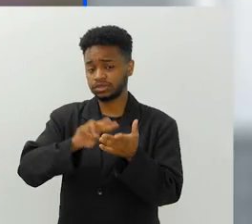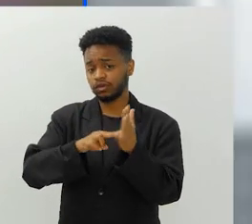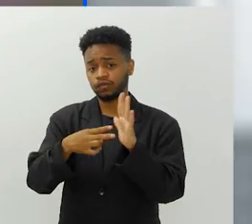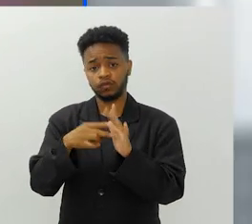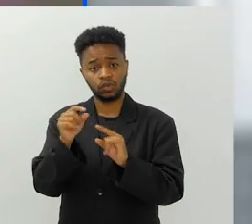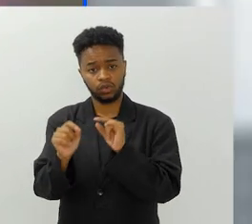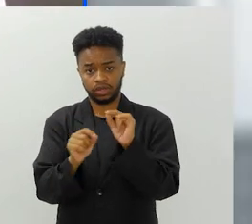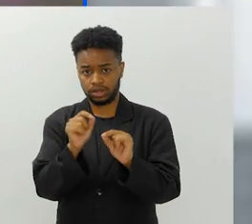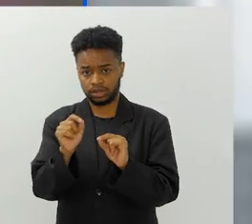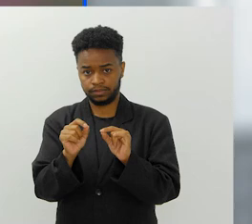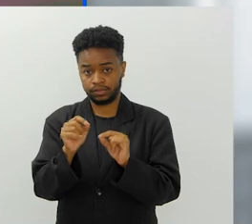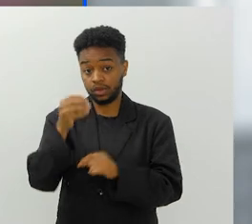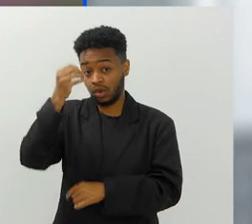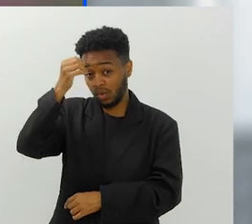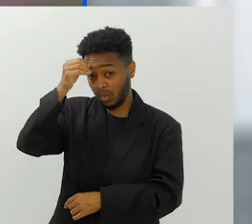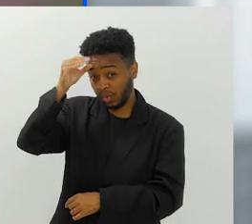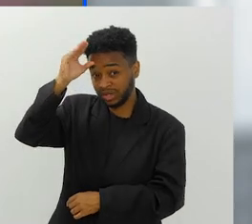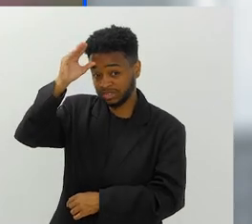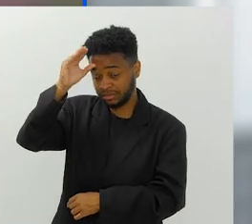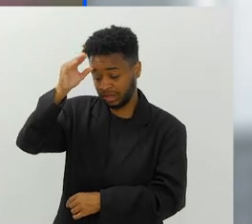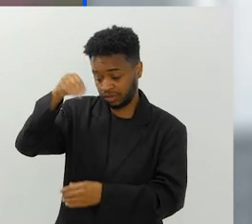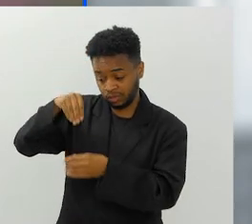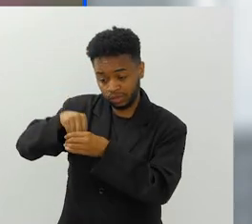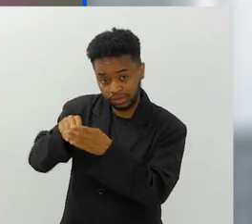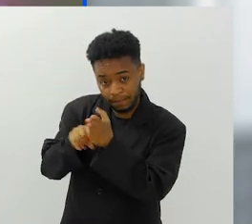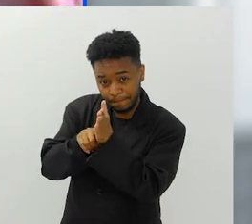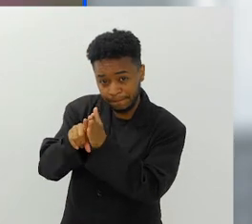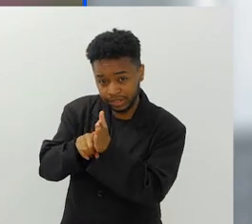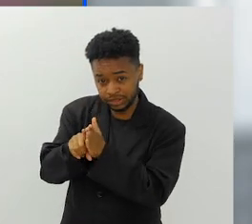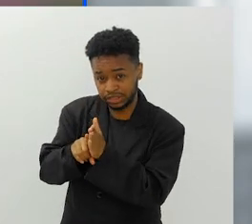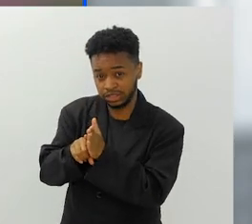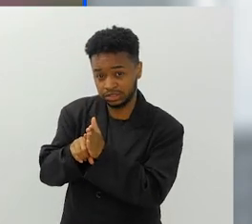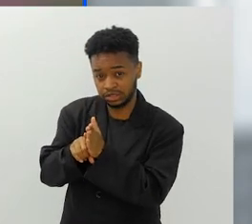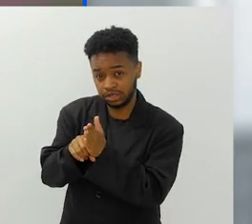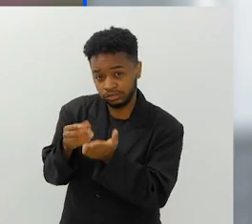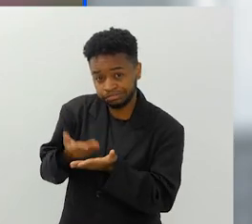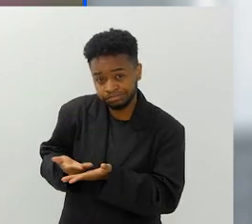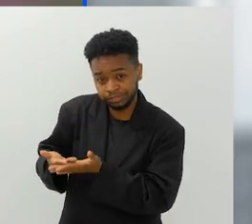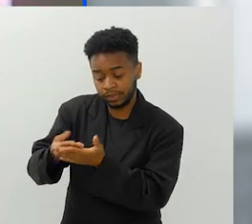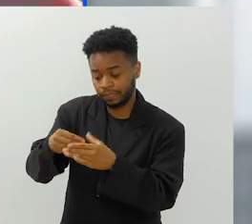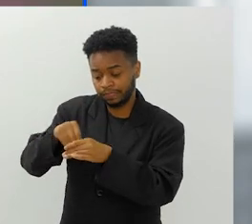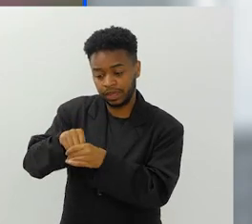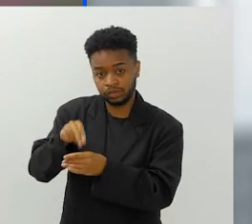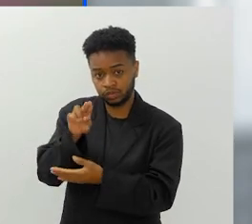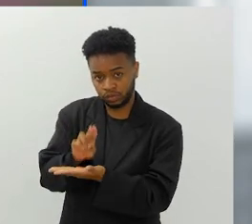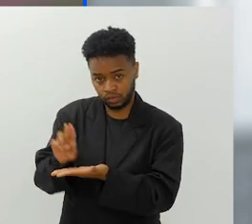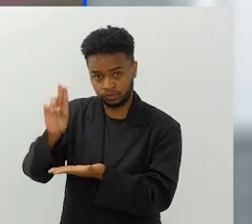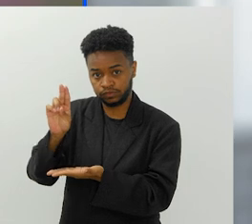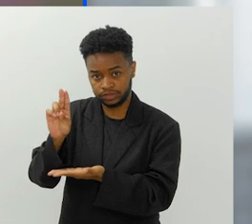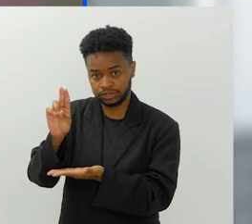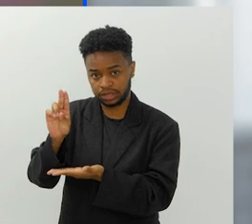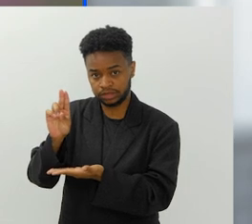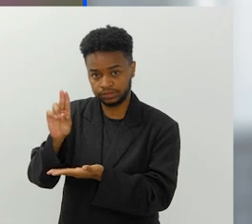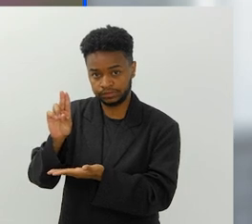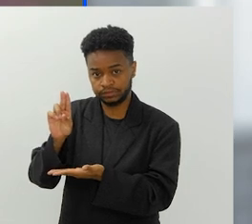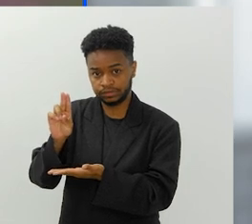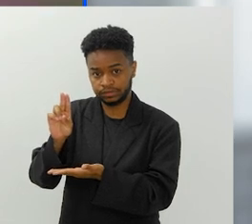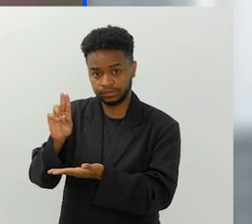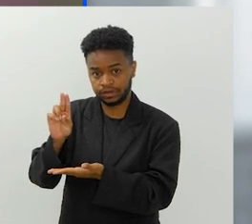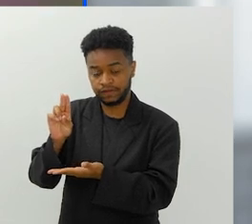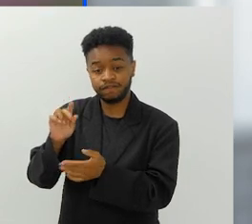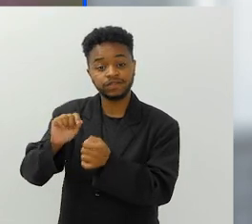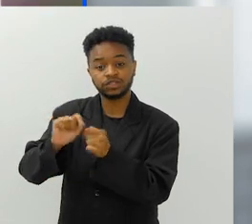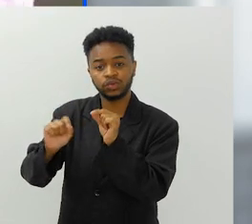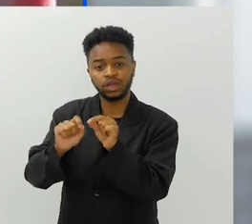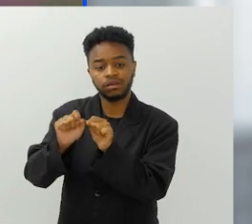universitária? É você pegar esse conhecimento gerado em pesquisas dentro da universidade e